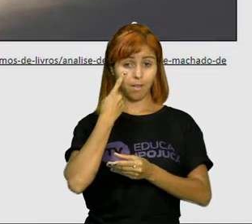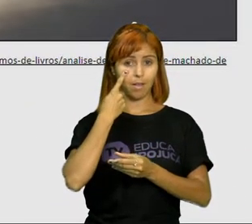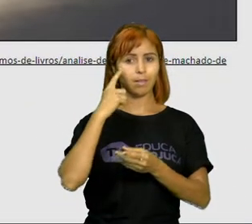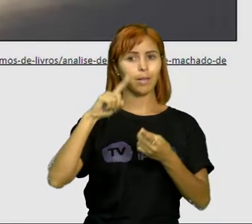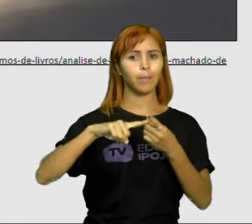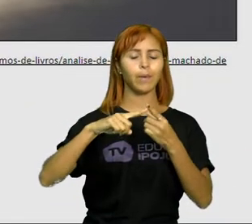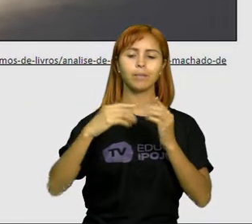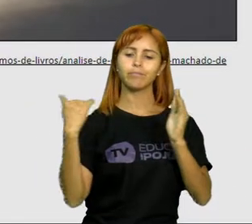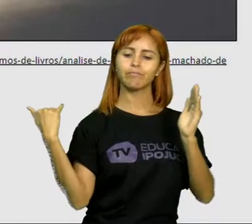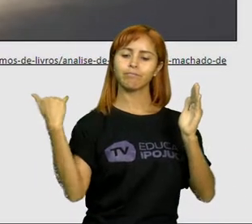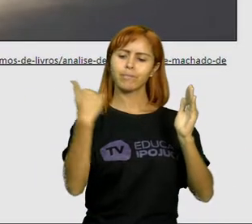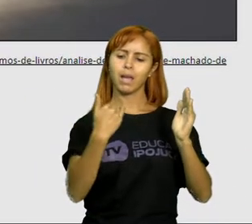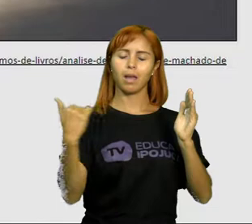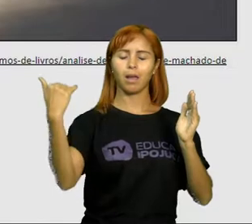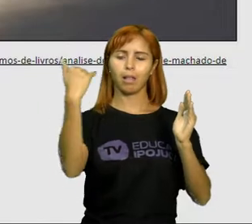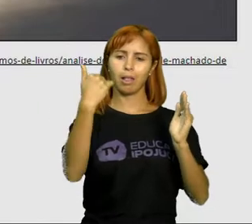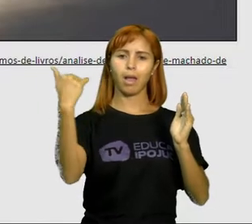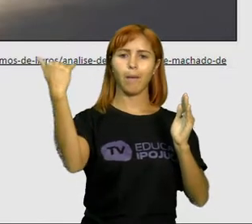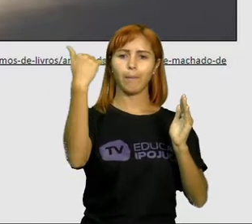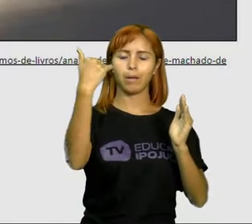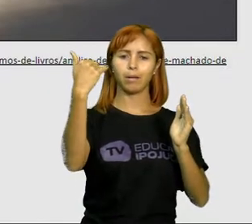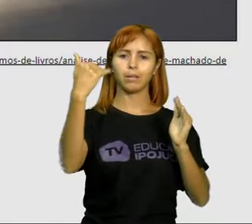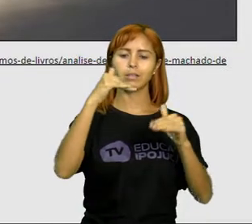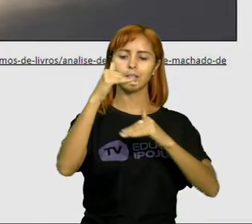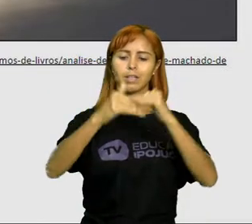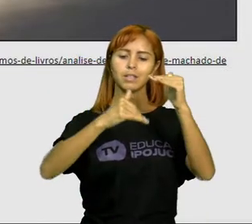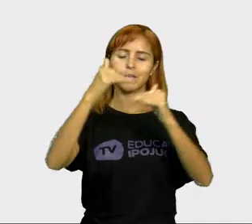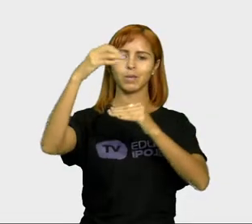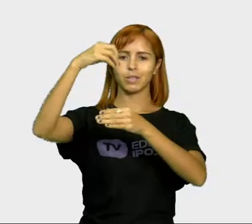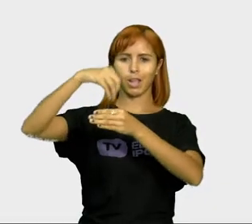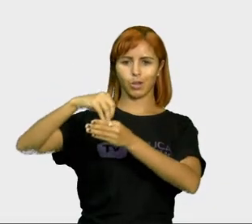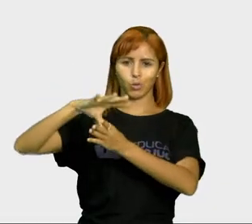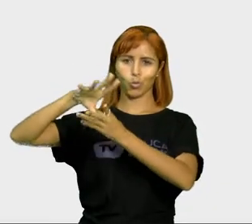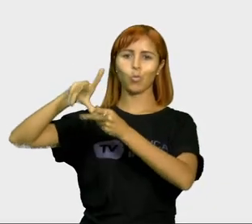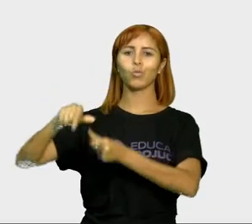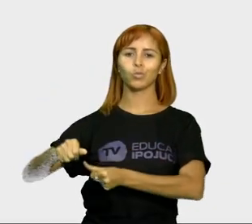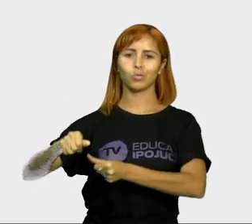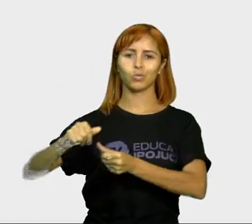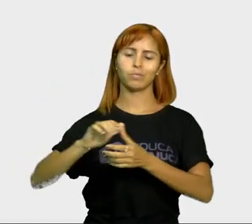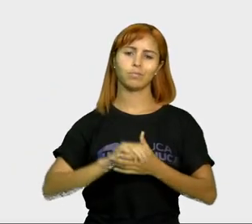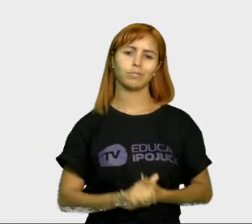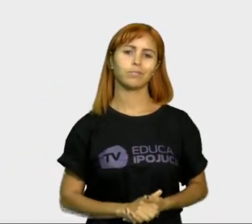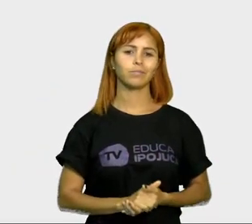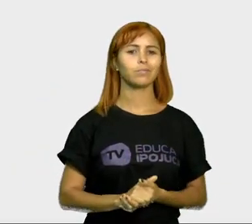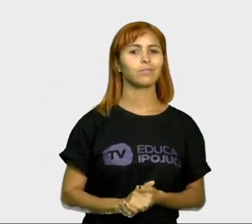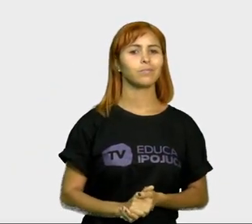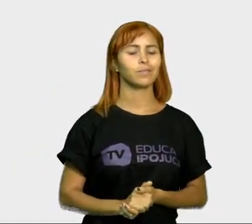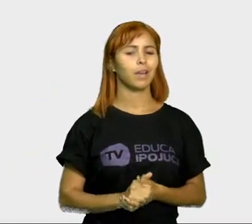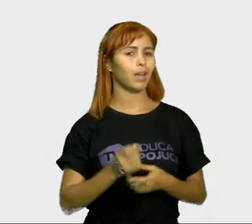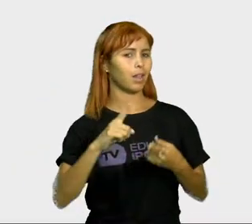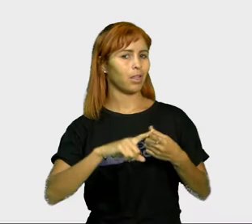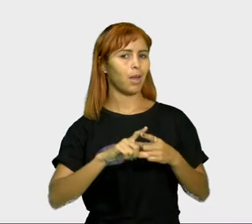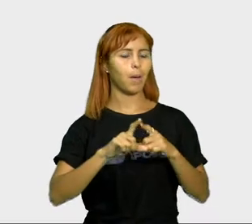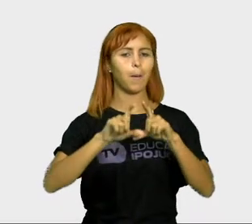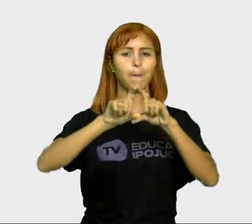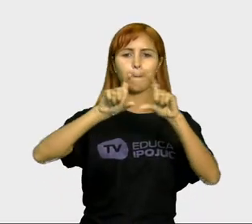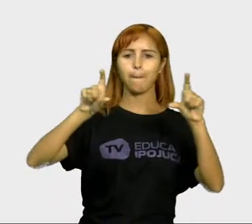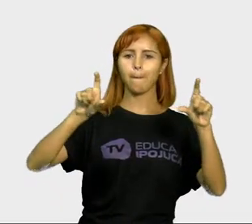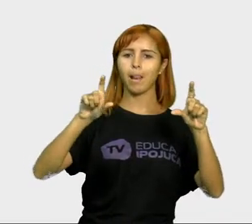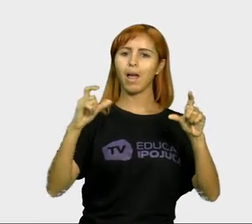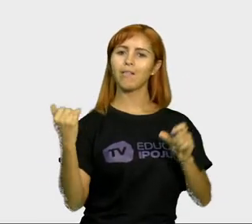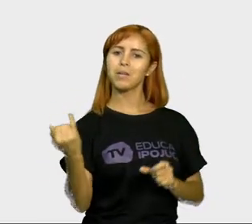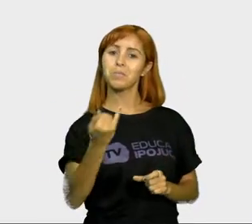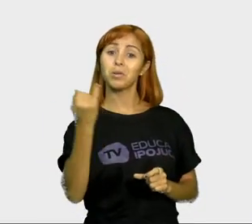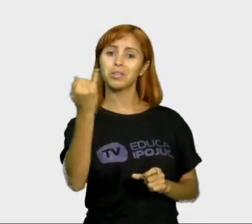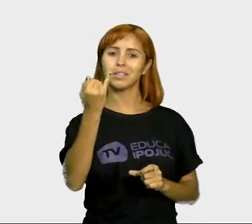em várias etapas de crescimento neste mundo. E as nossas palavras-chave da aula de hoje, para